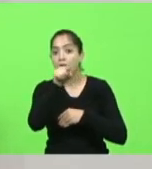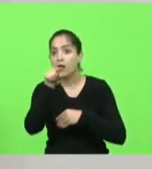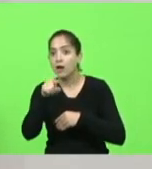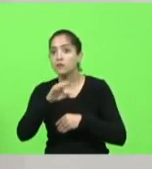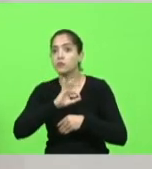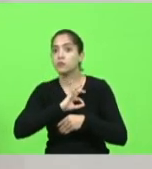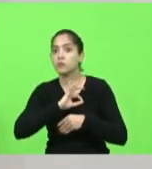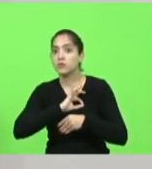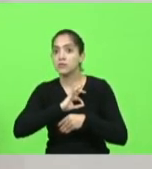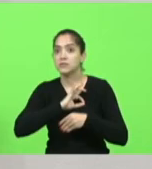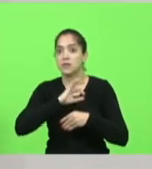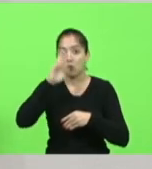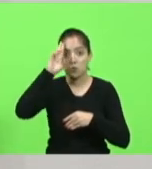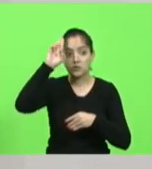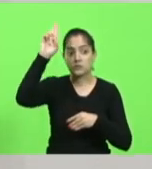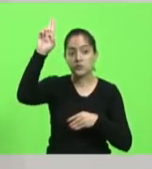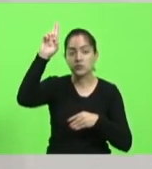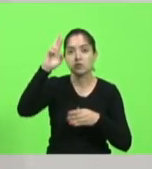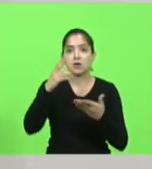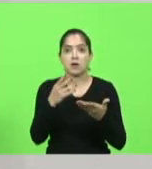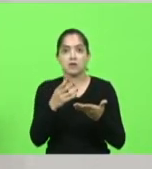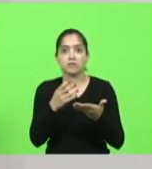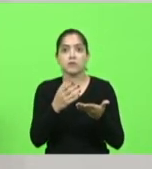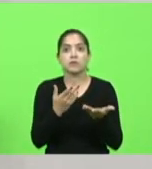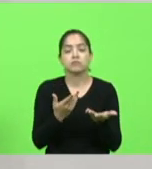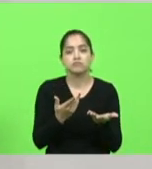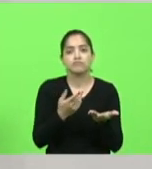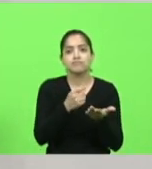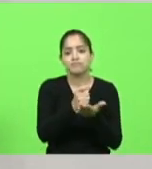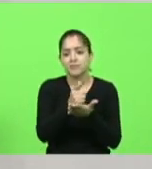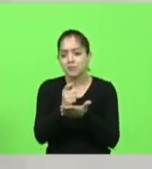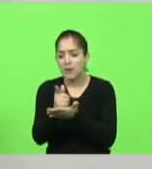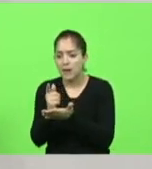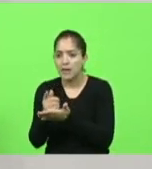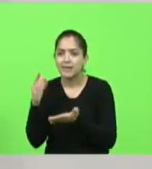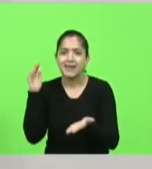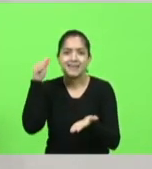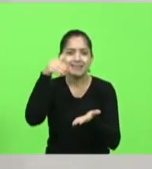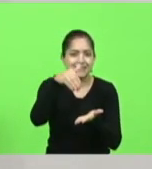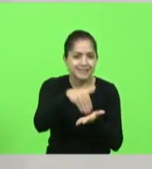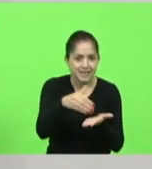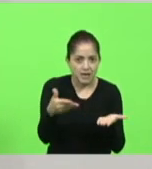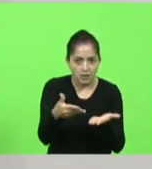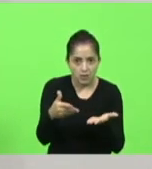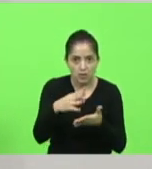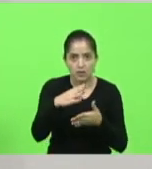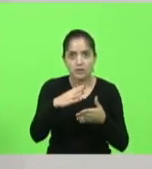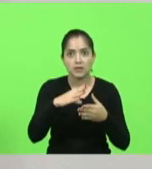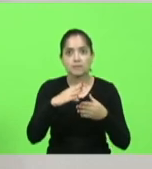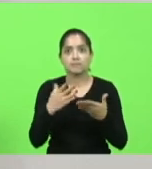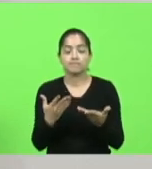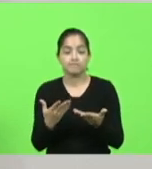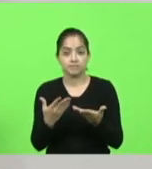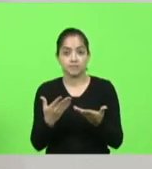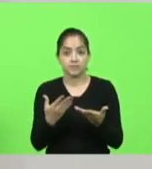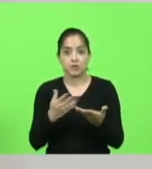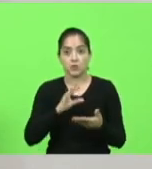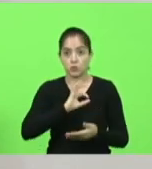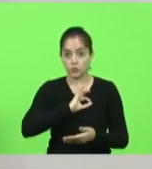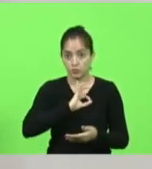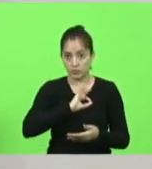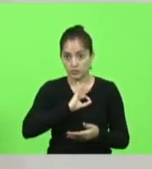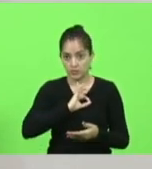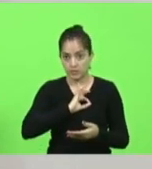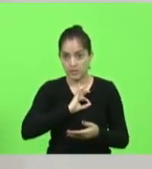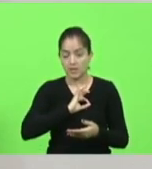membro da Segurança que ficou pagando até agora pela integralidade. Os policiais, para manter a